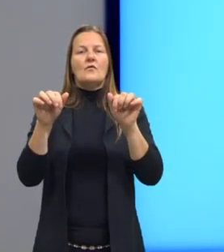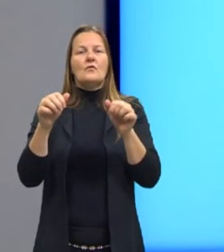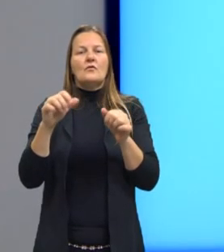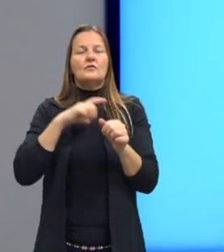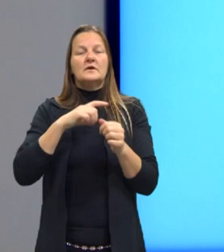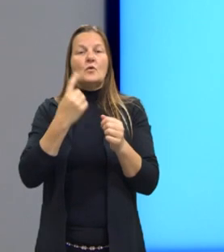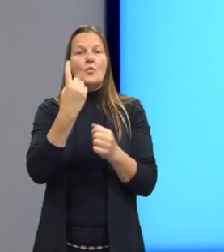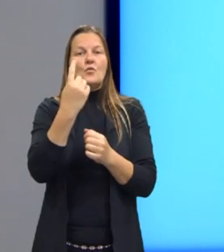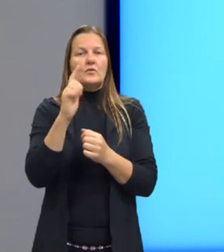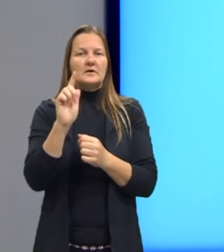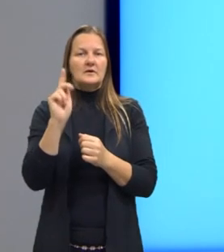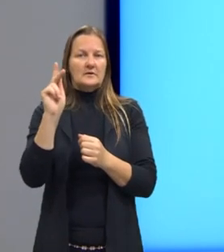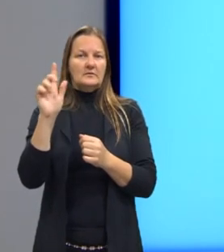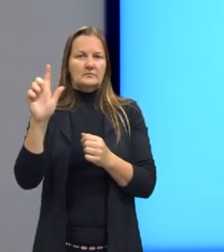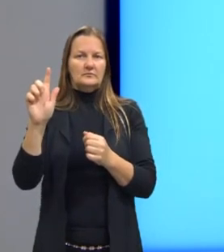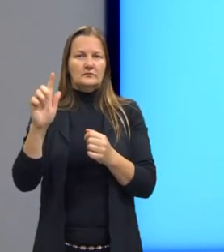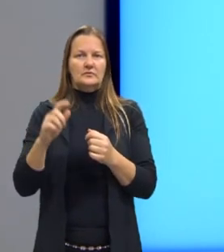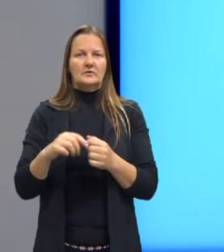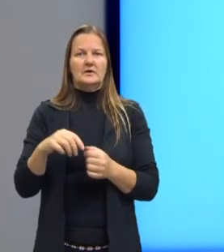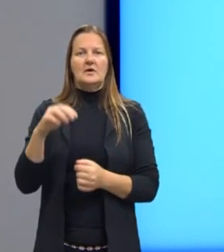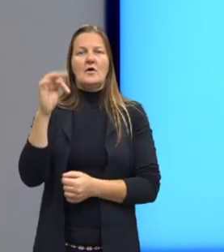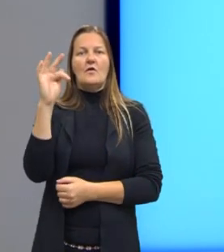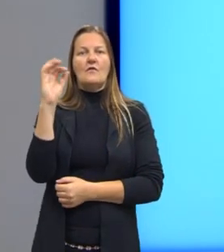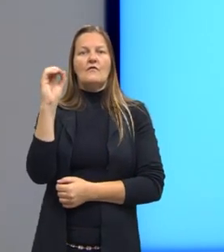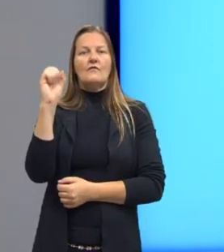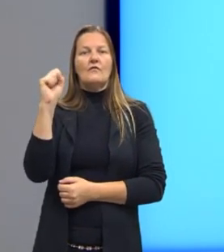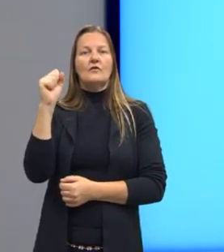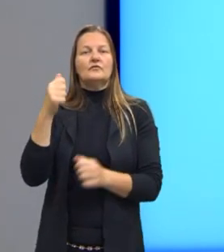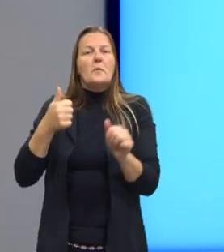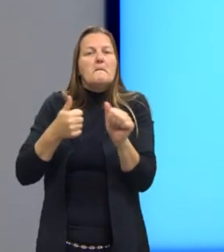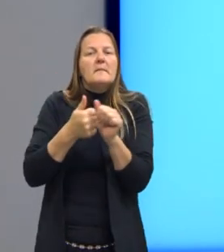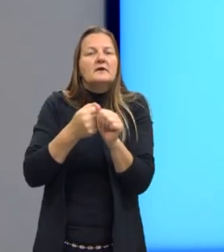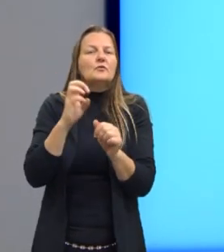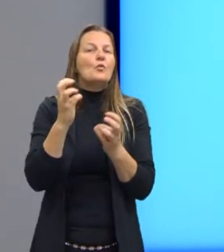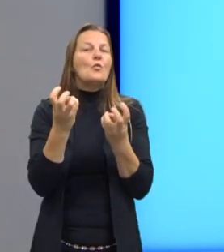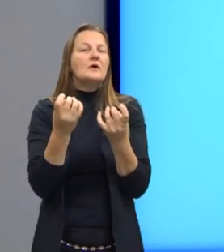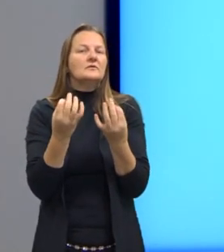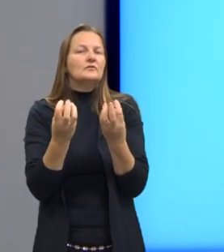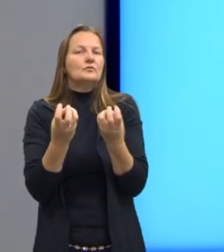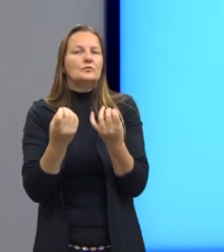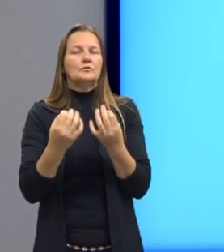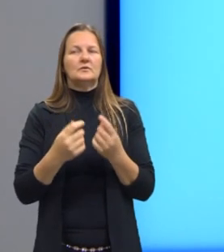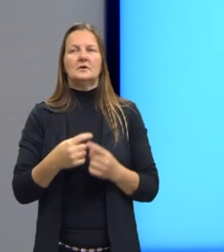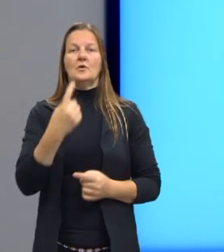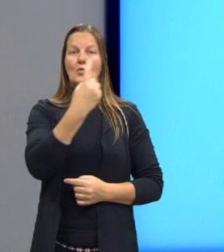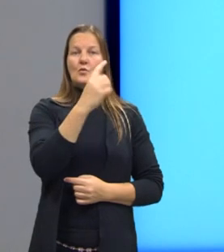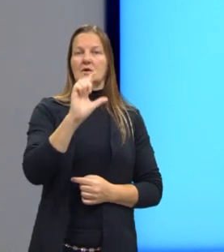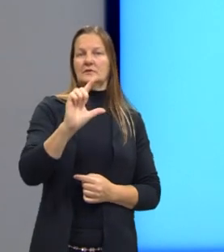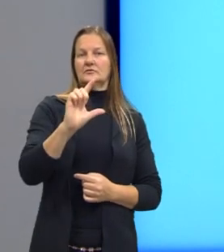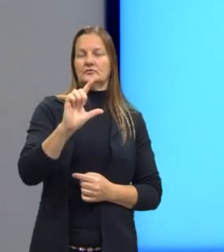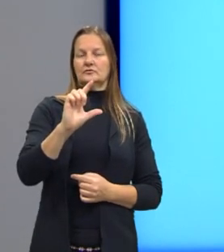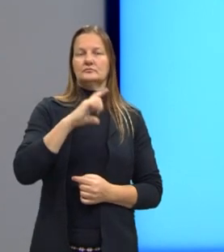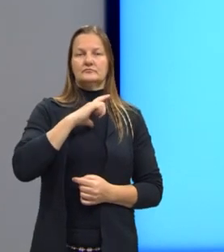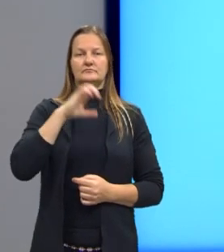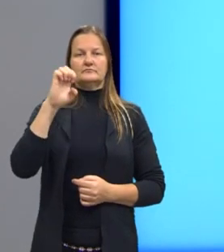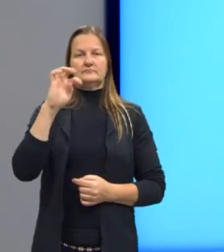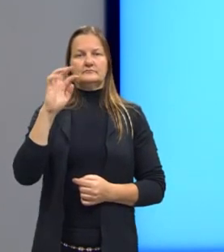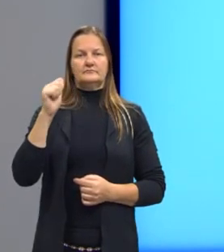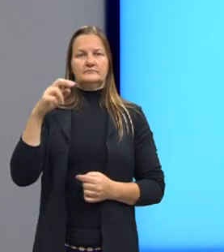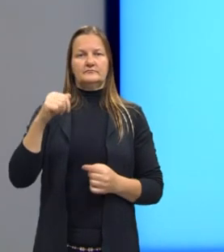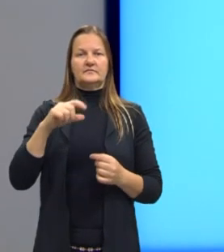quilos disponíveis na vinhaça será mais próximo de? Se para cada um litro de etanol